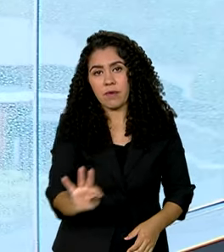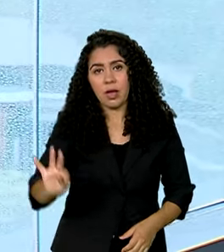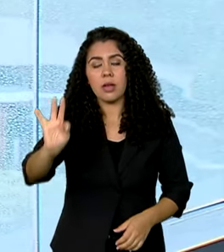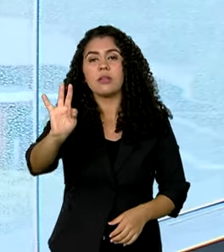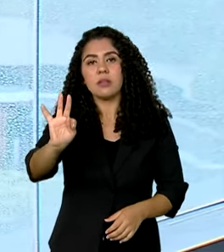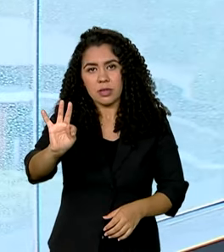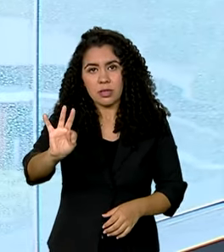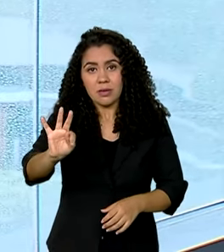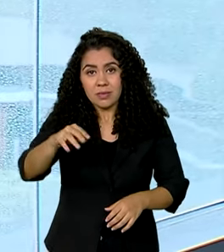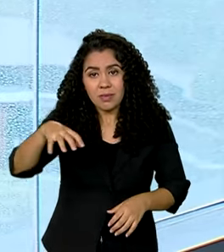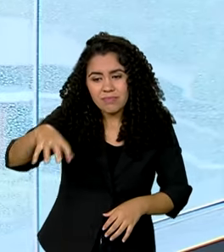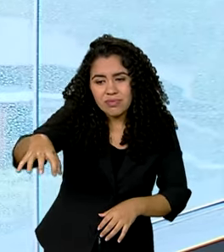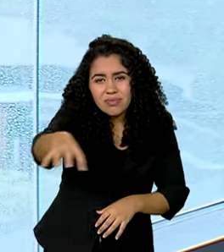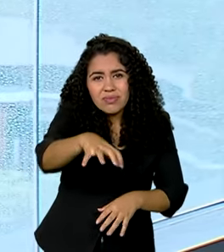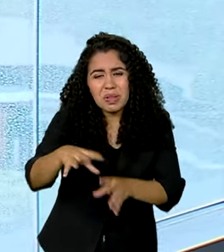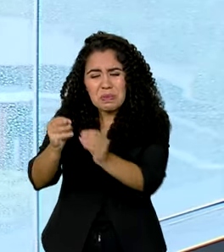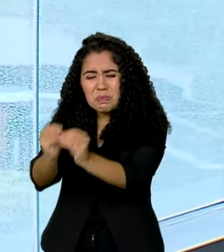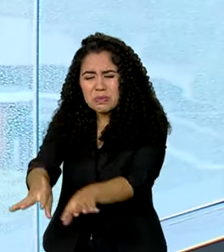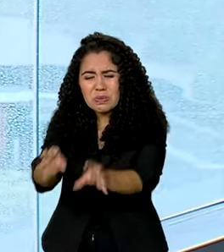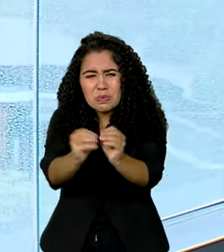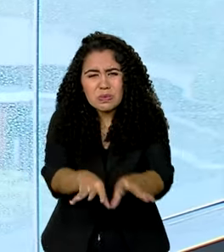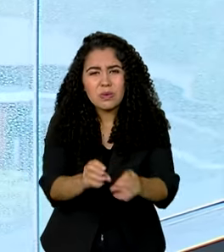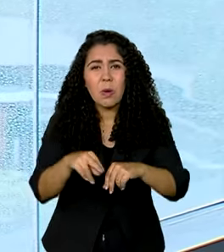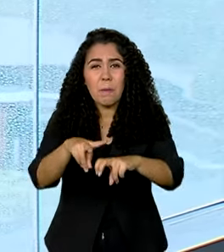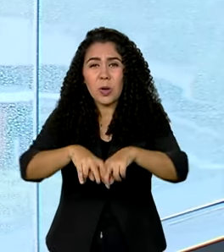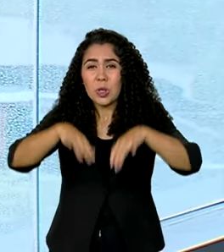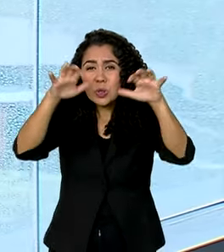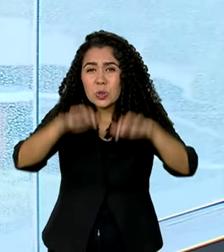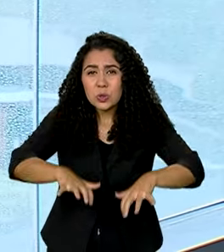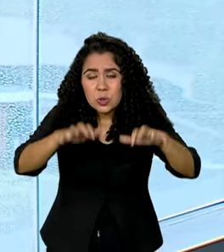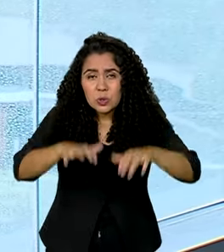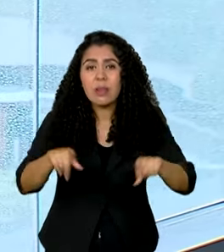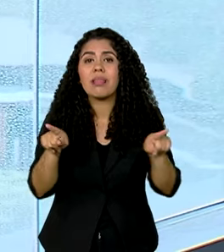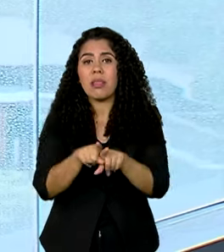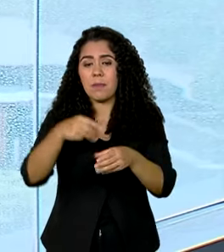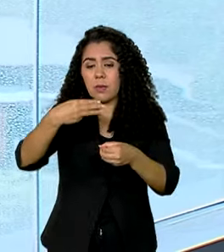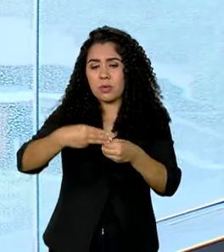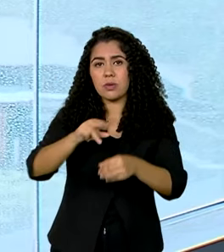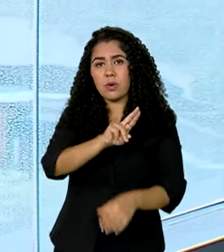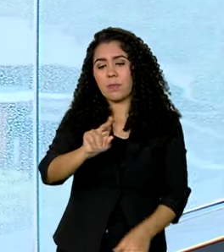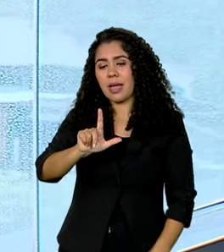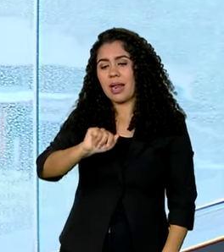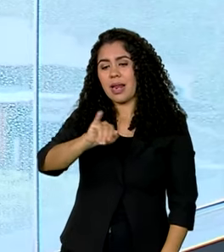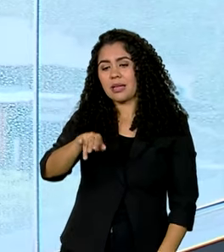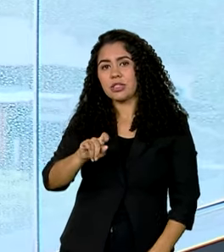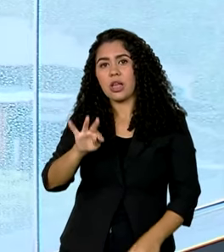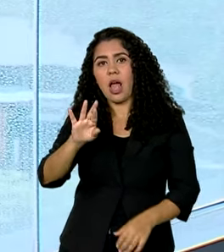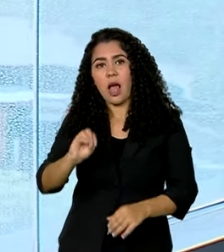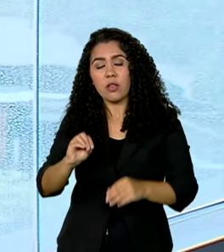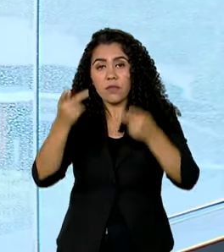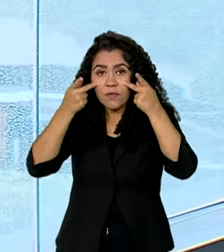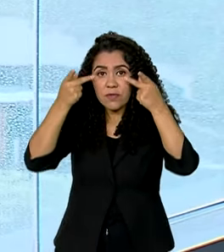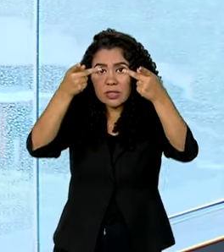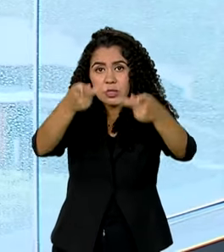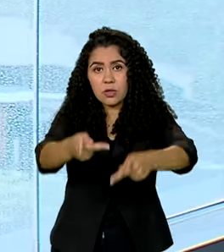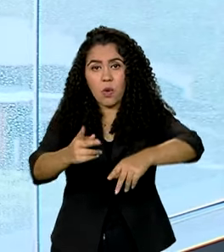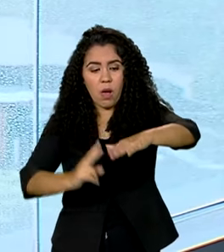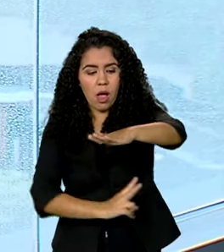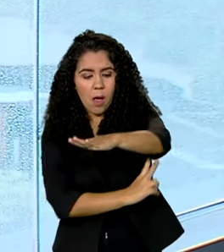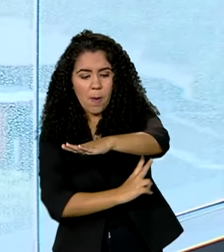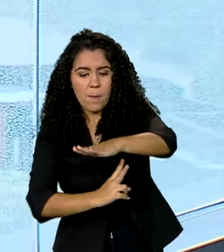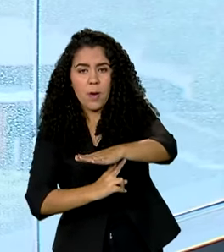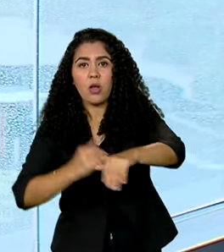parte deles destruídos pela enchente. Em Lajado, Pimenta foi visitar a ponte de ferro construída pelo exército.